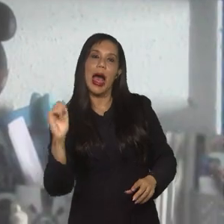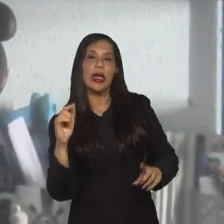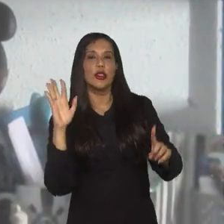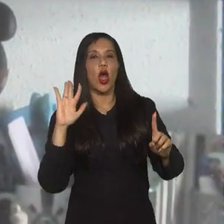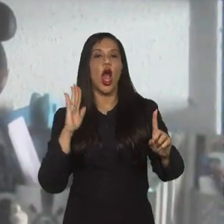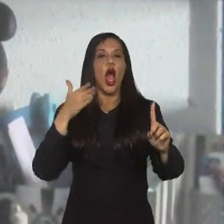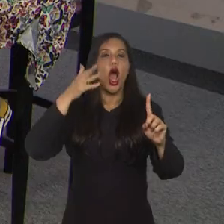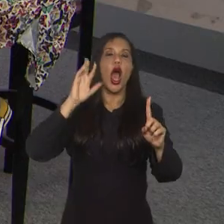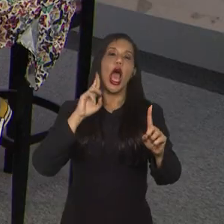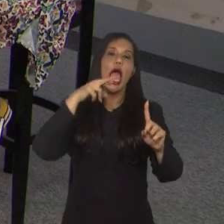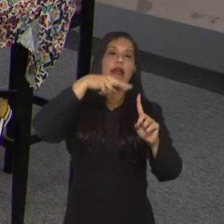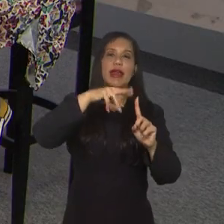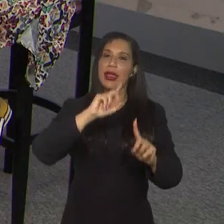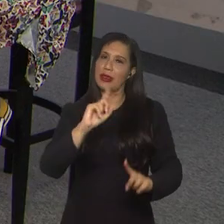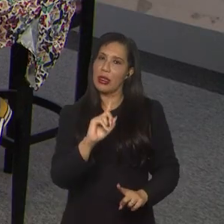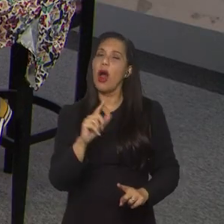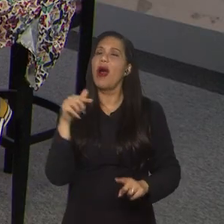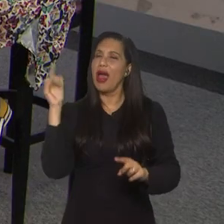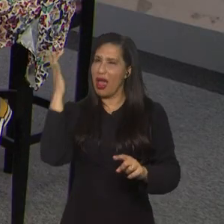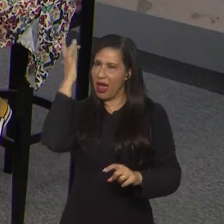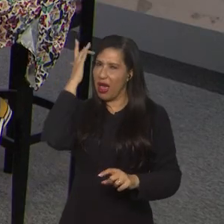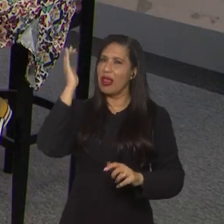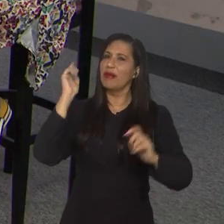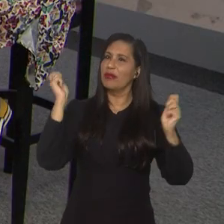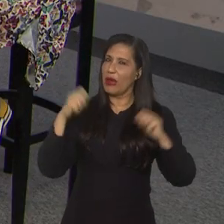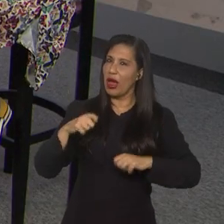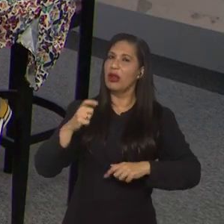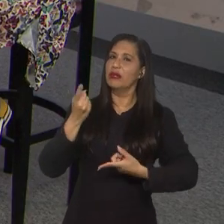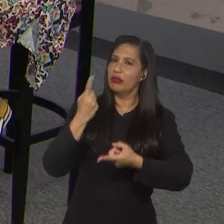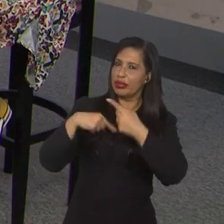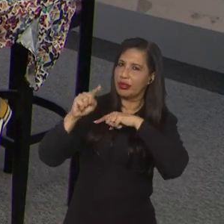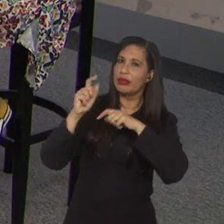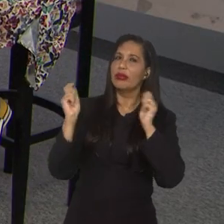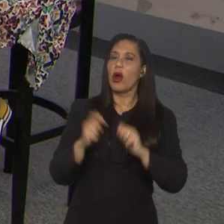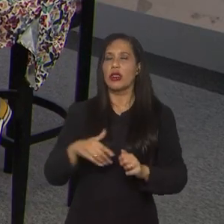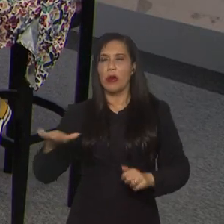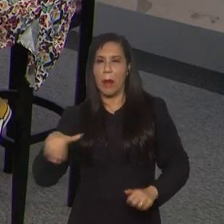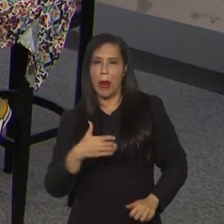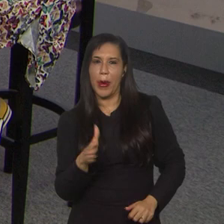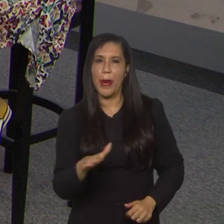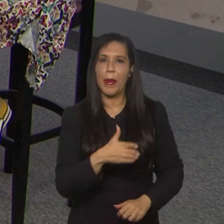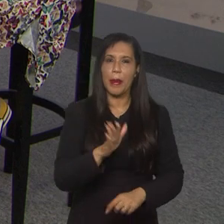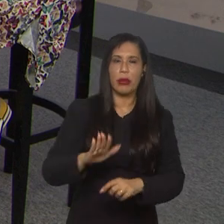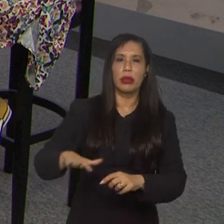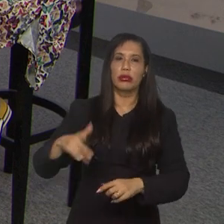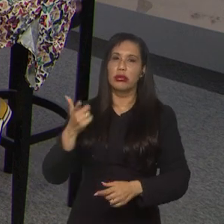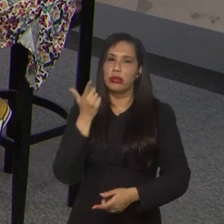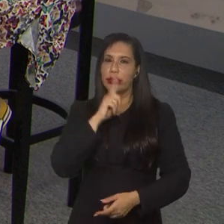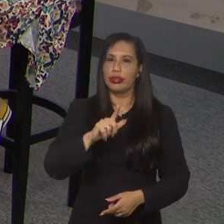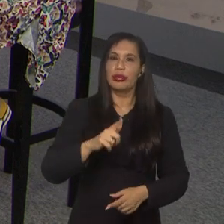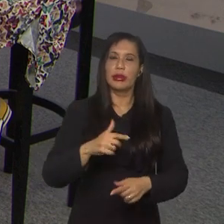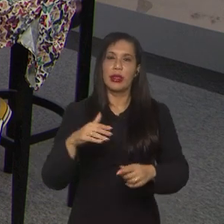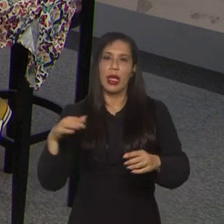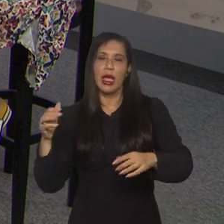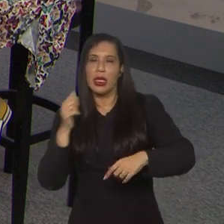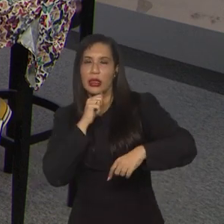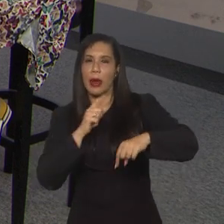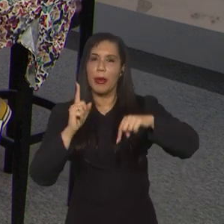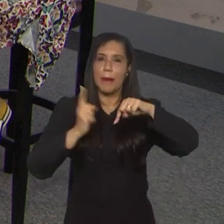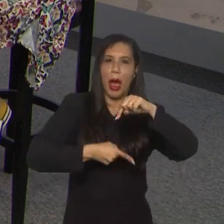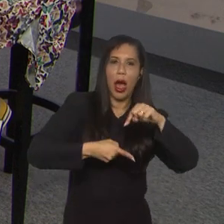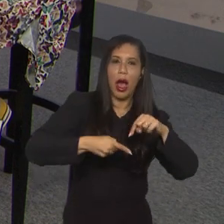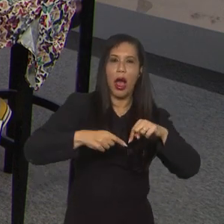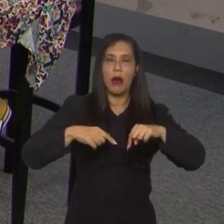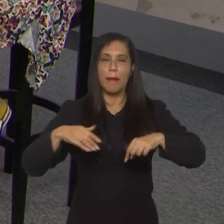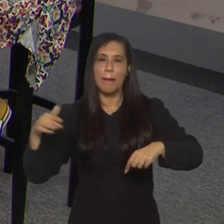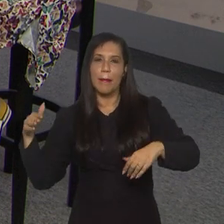levar ela só por levar. Eu acho que a Pia leva, porque realmente ela pode participar, ela pode ajudar. Ela ajuda a marcar, defender. Ela